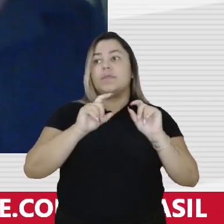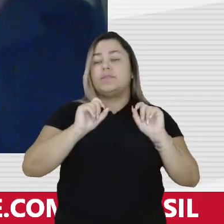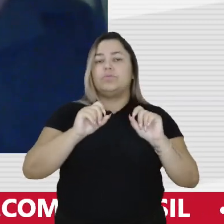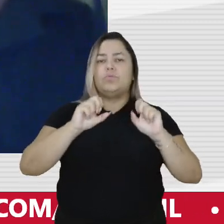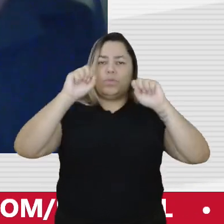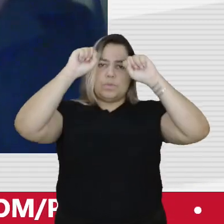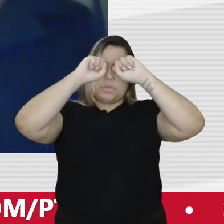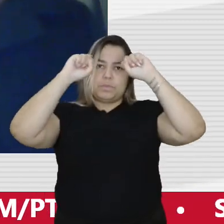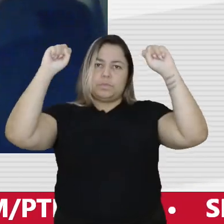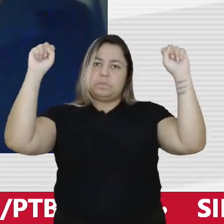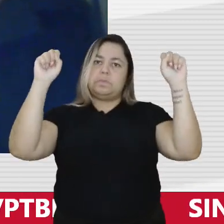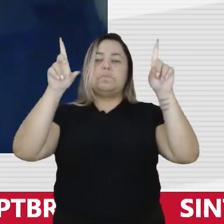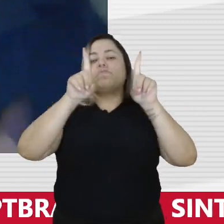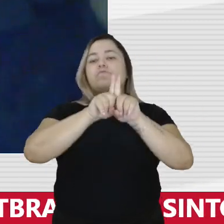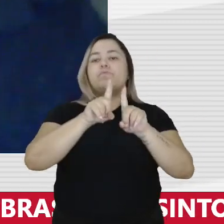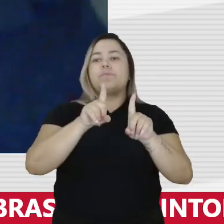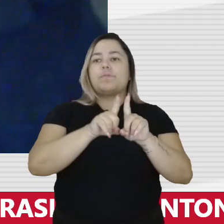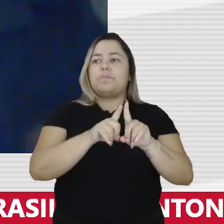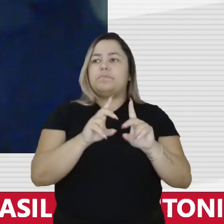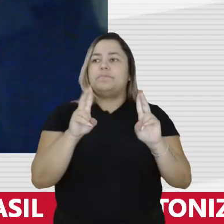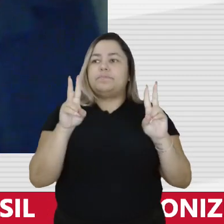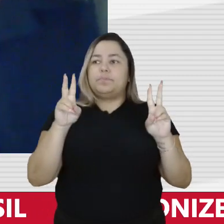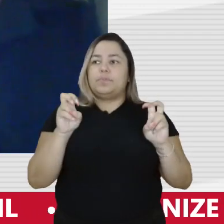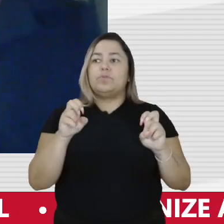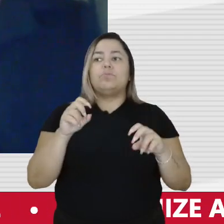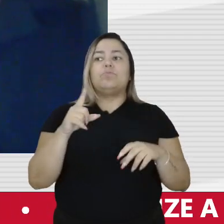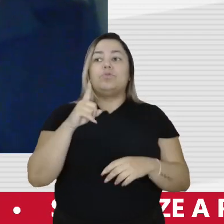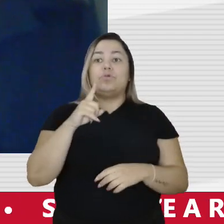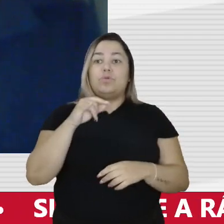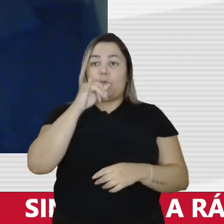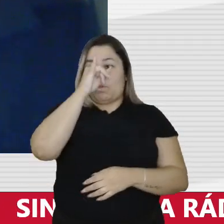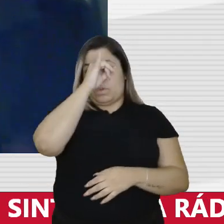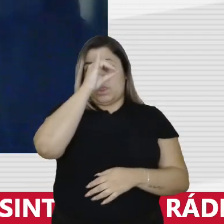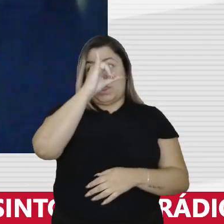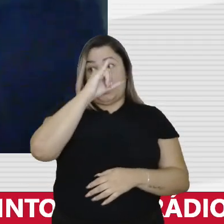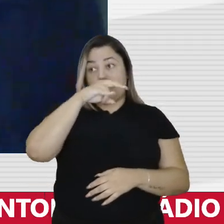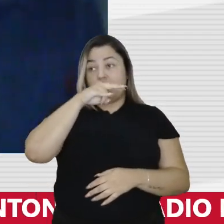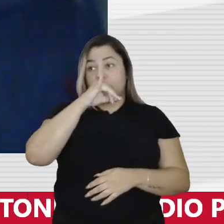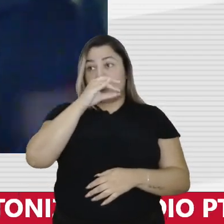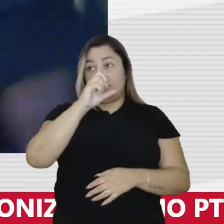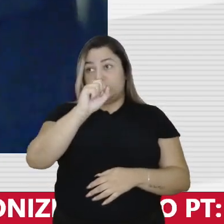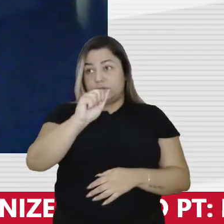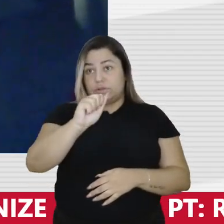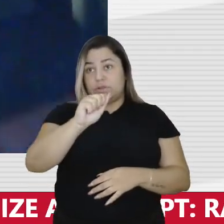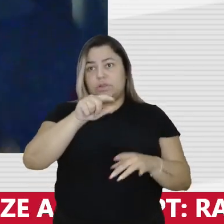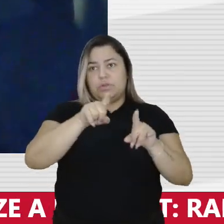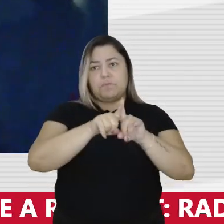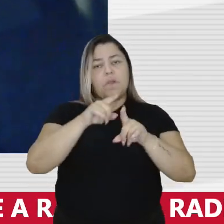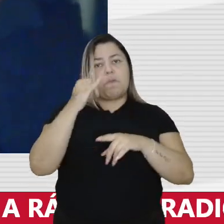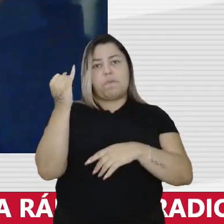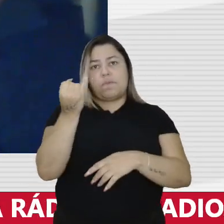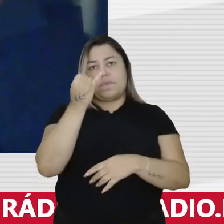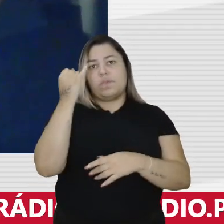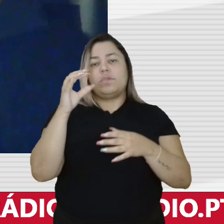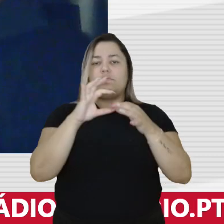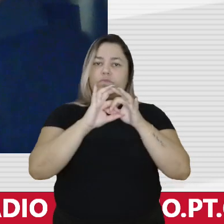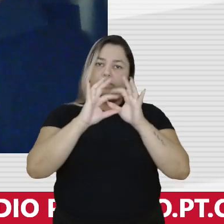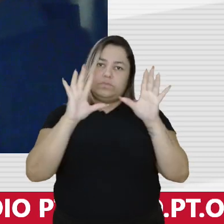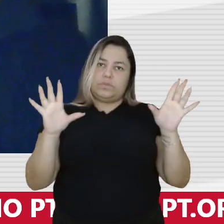Supremo Tribunal Federal sobre a presunção de inocência, algo que foi fundamental na soltura do Lula.